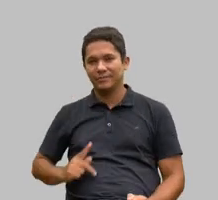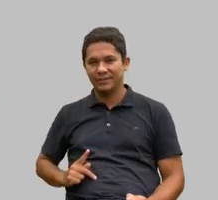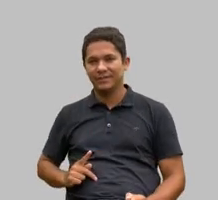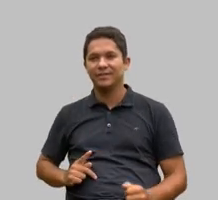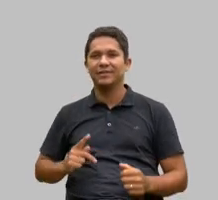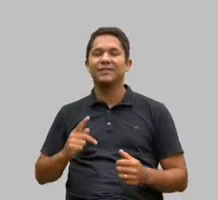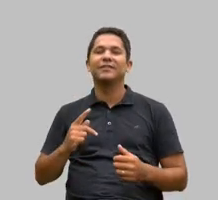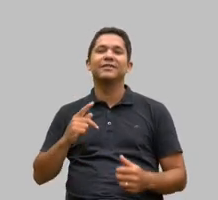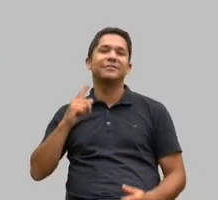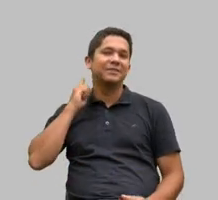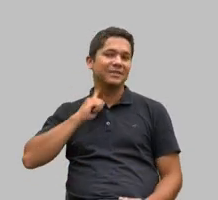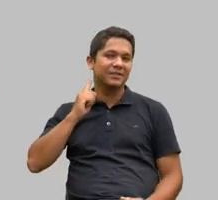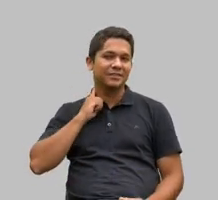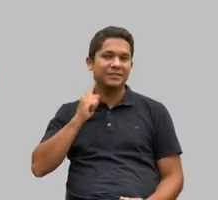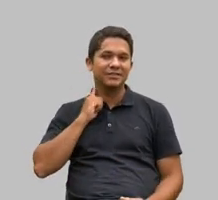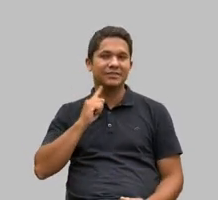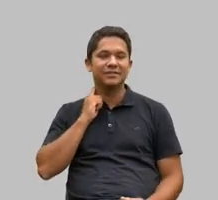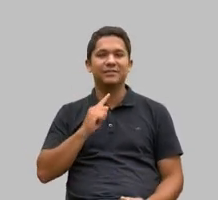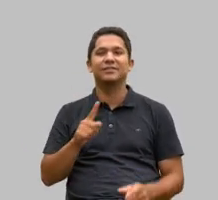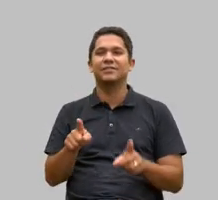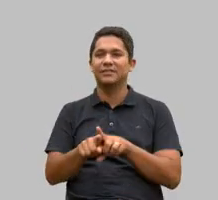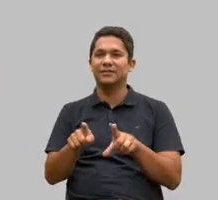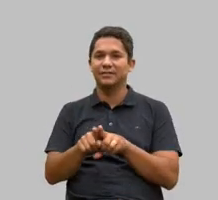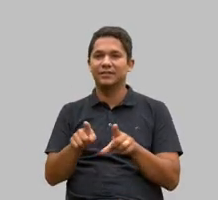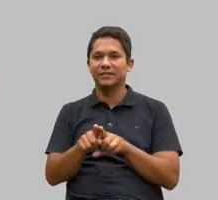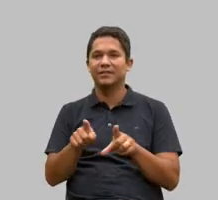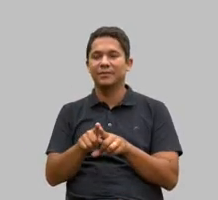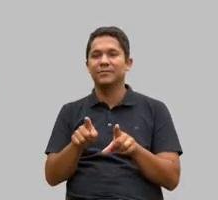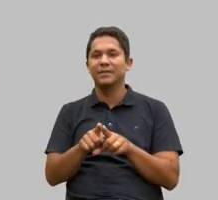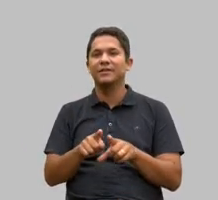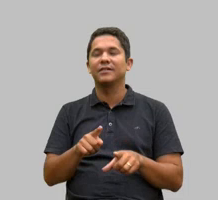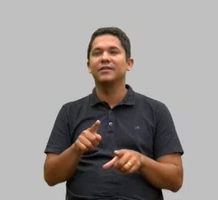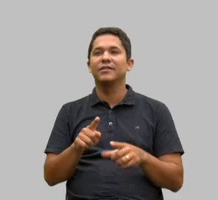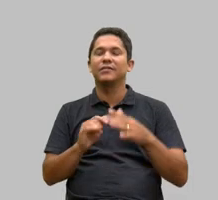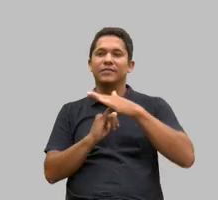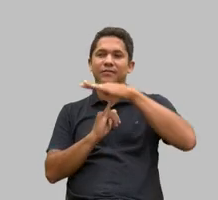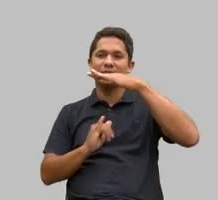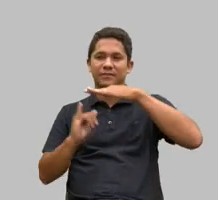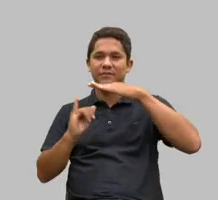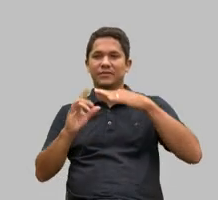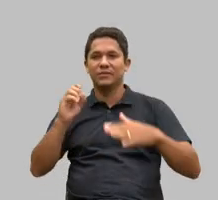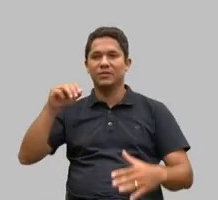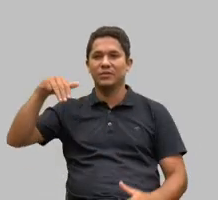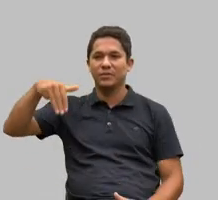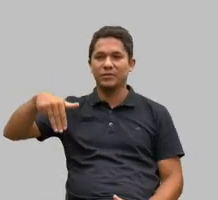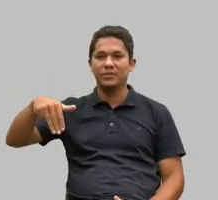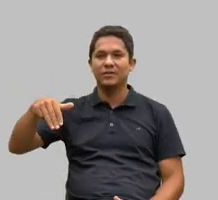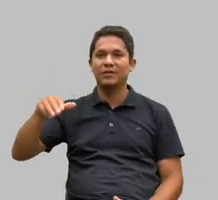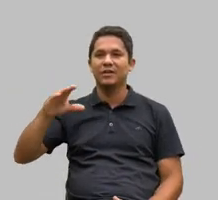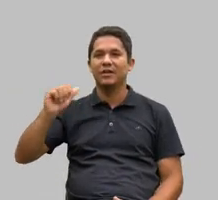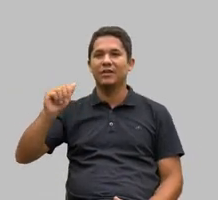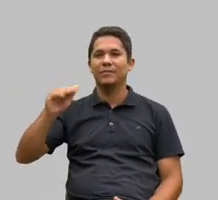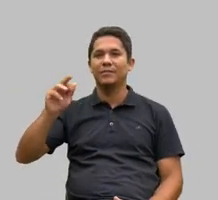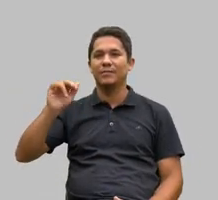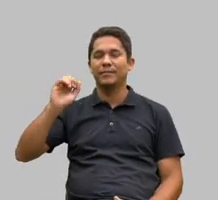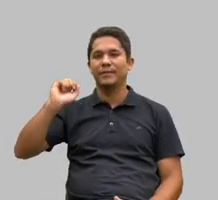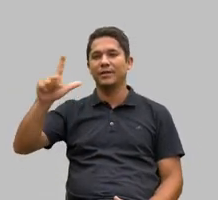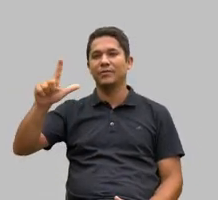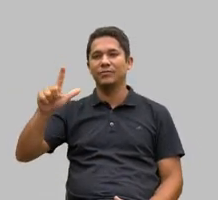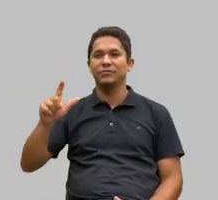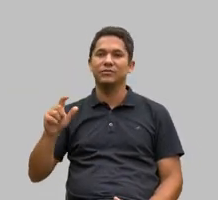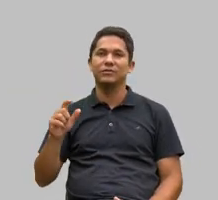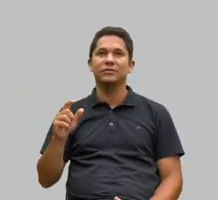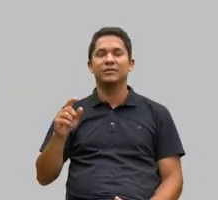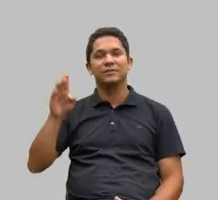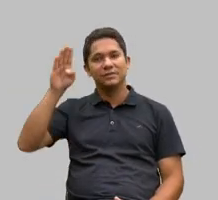IPEA, a Fundação Dom Cabral, o SESC, dentre outros. Atualmente não existe nenhuma fonte de